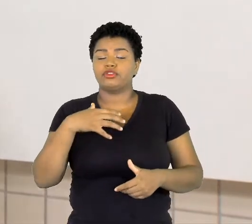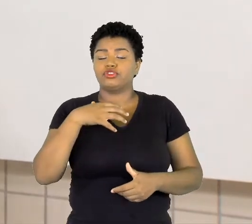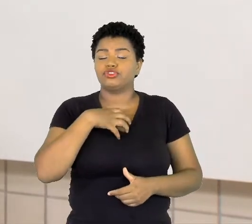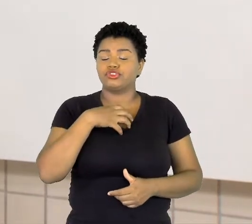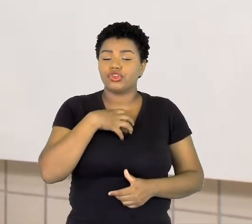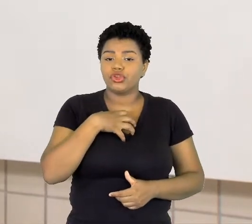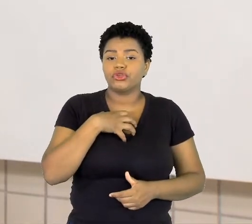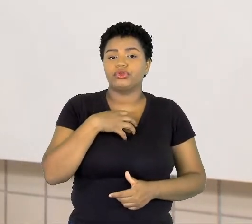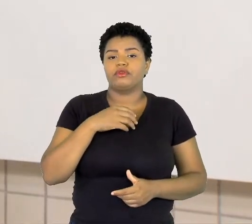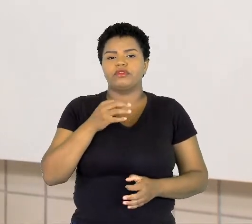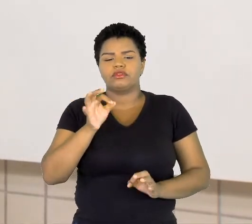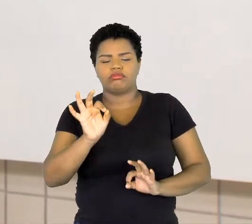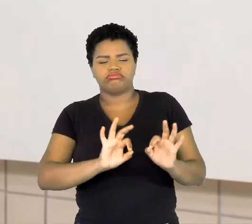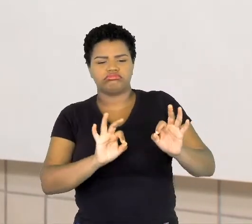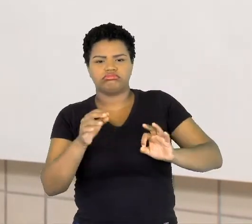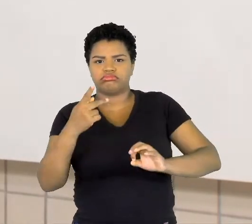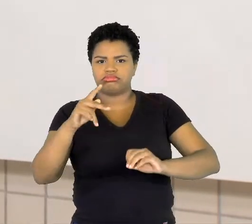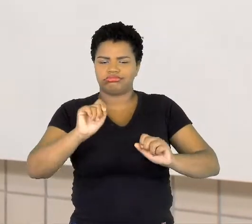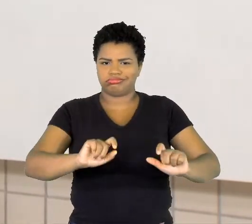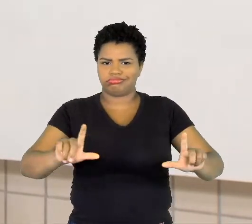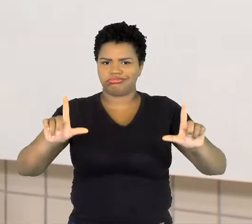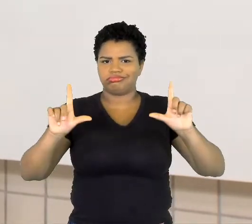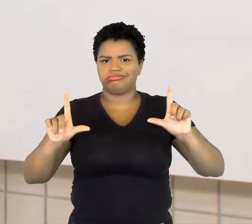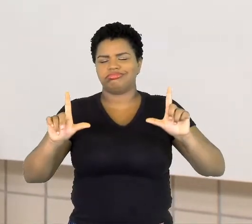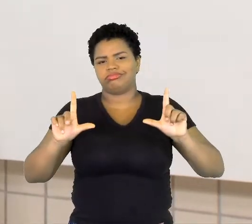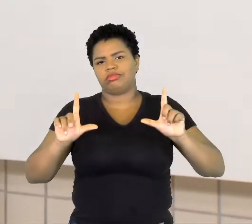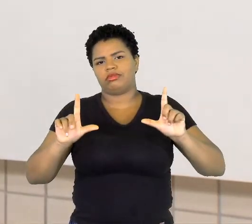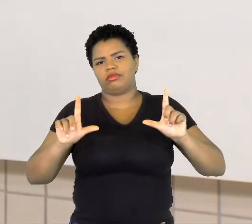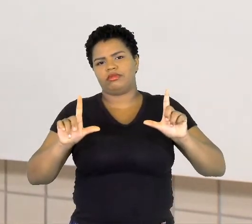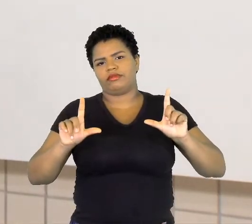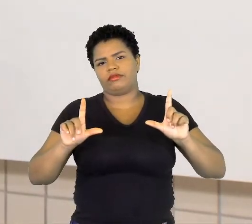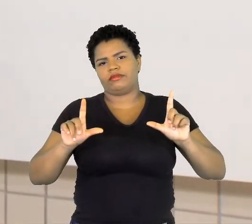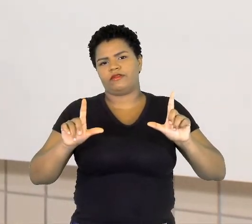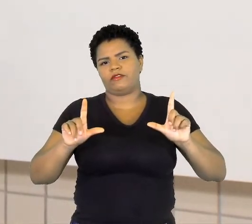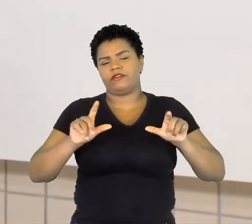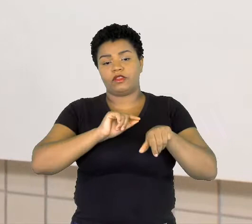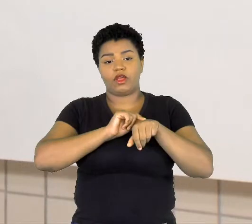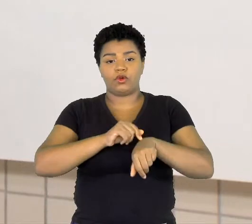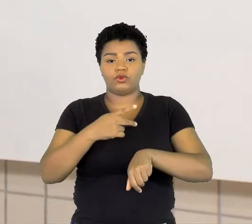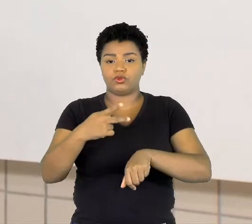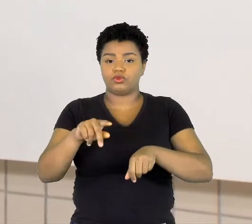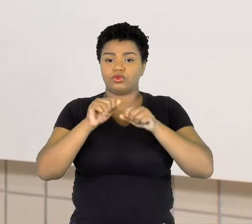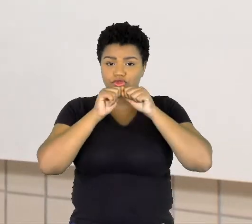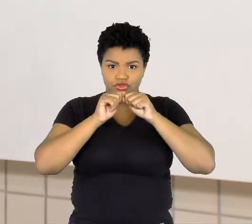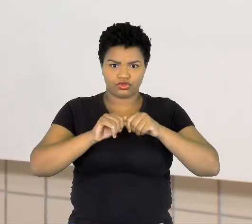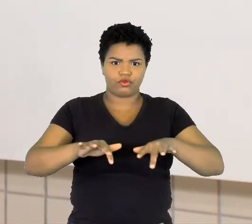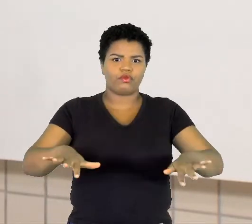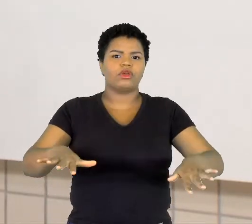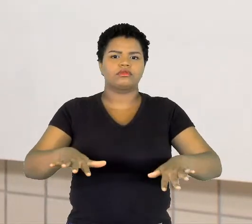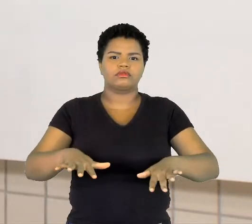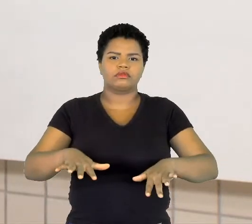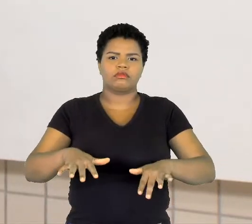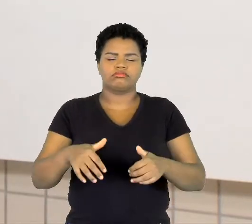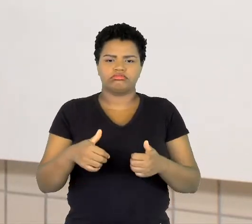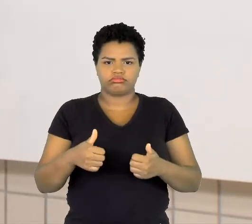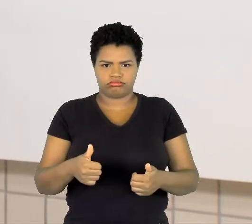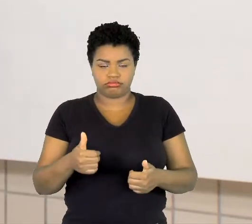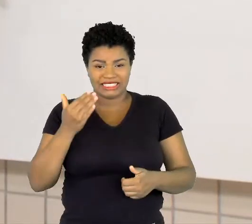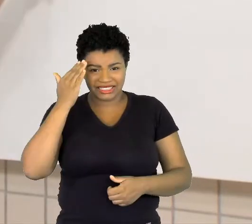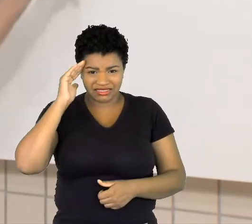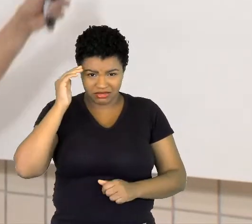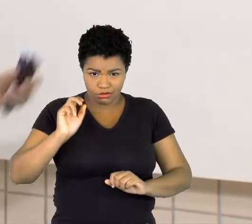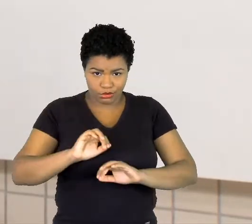o seu cartaz quando você vai fazer a sua divulgação. Você entendeu bem a